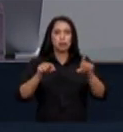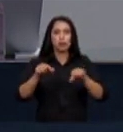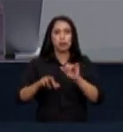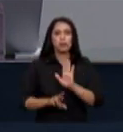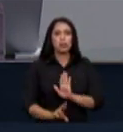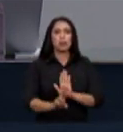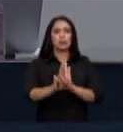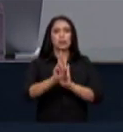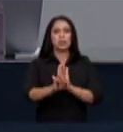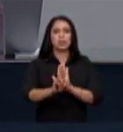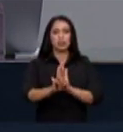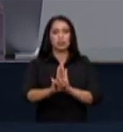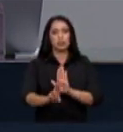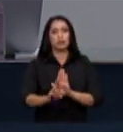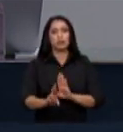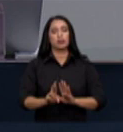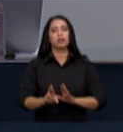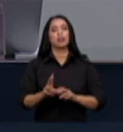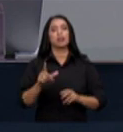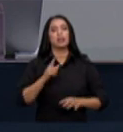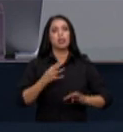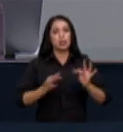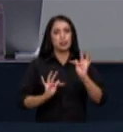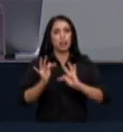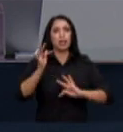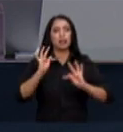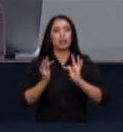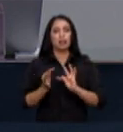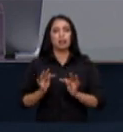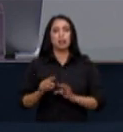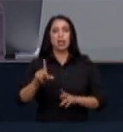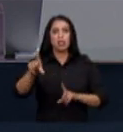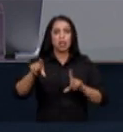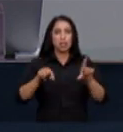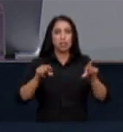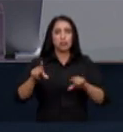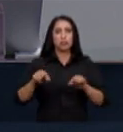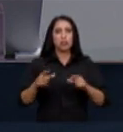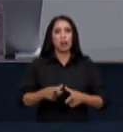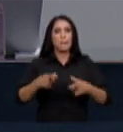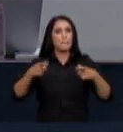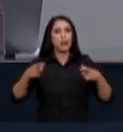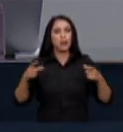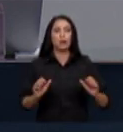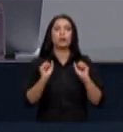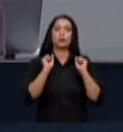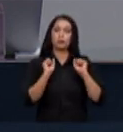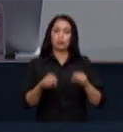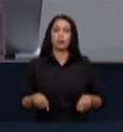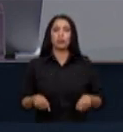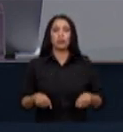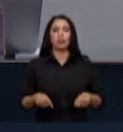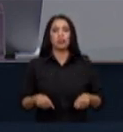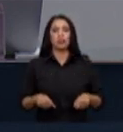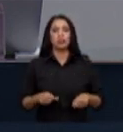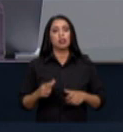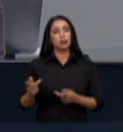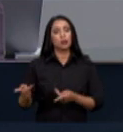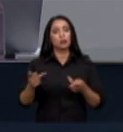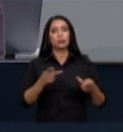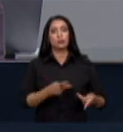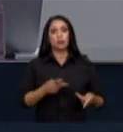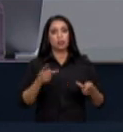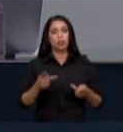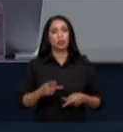representatividade e de formação técnica escolher a maior quantidade possível e ainda convidamos